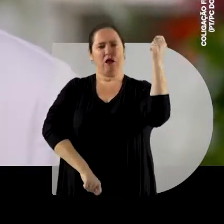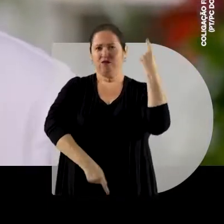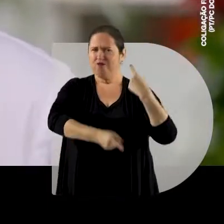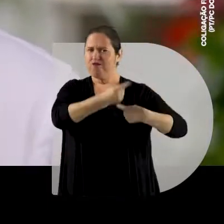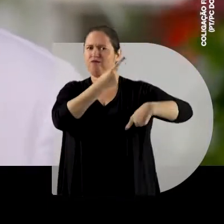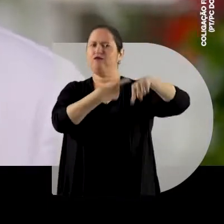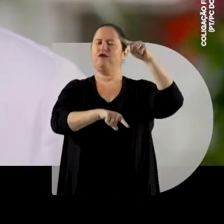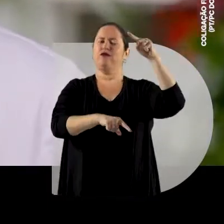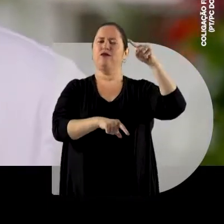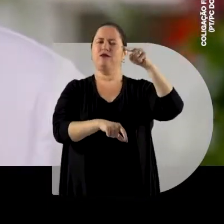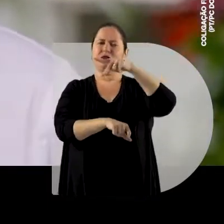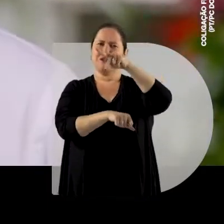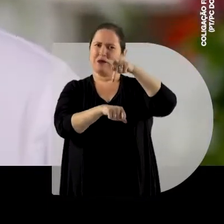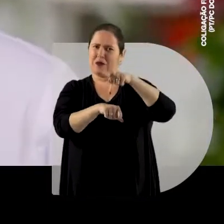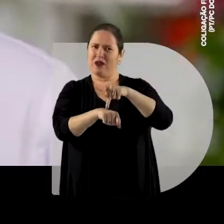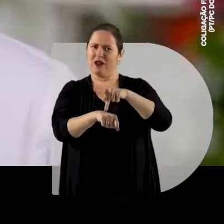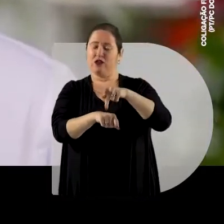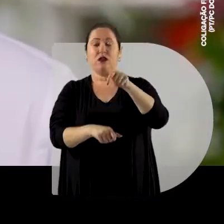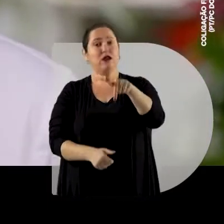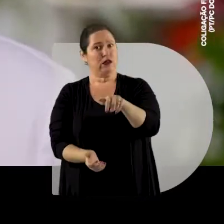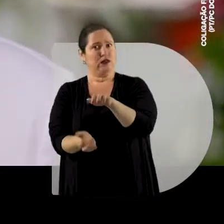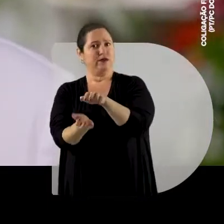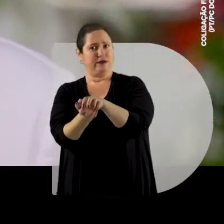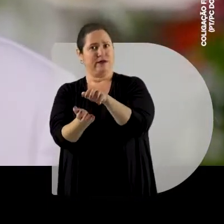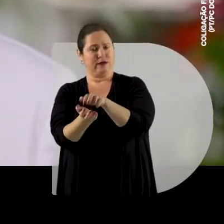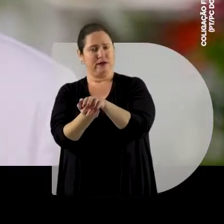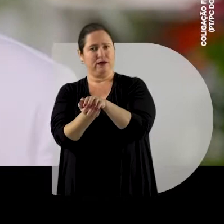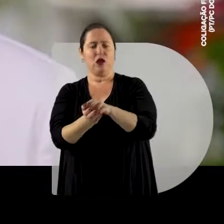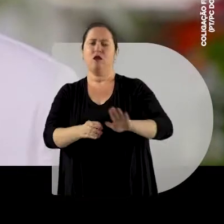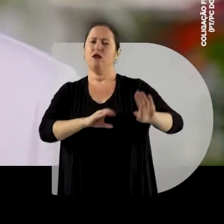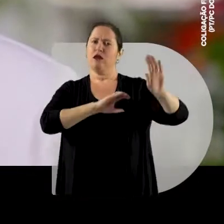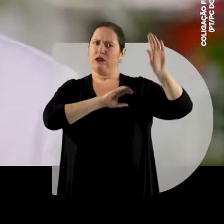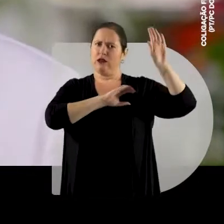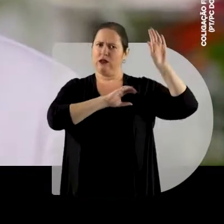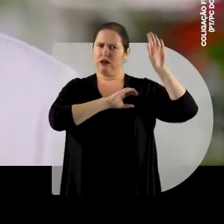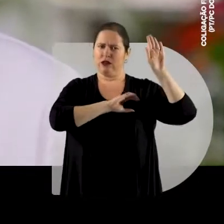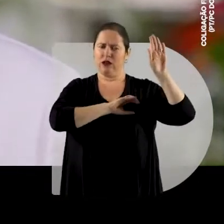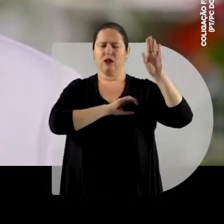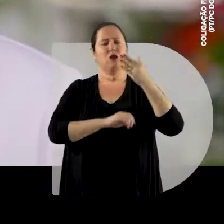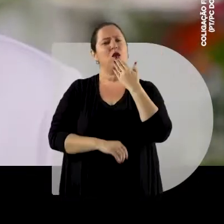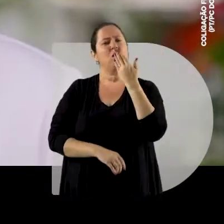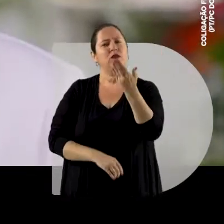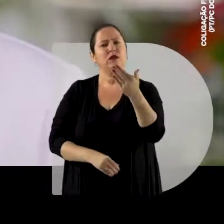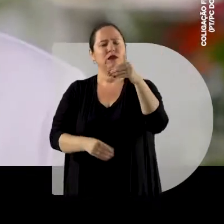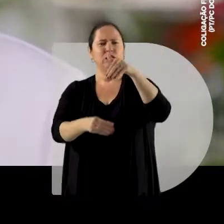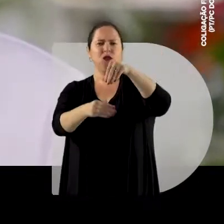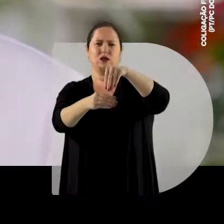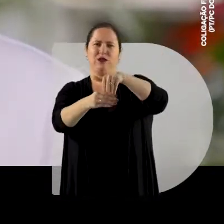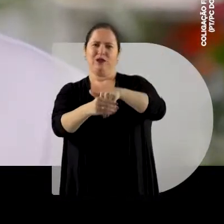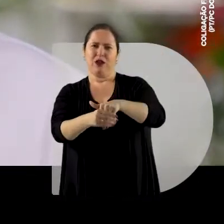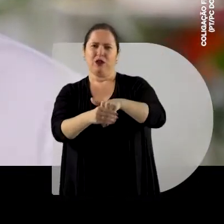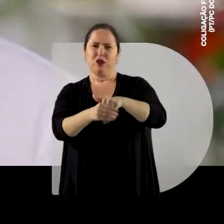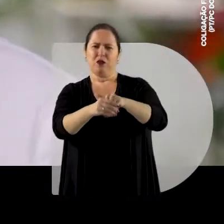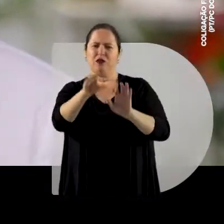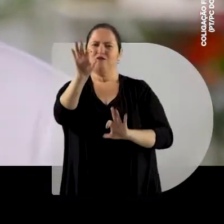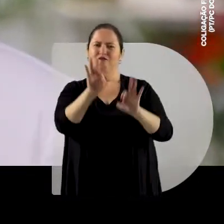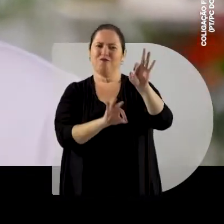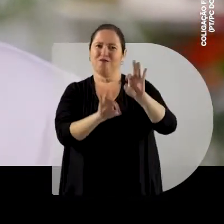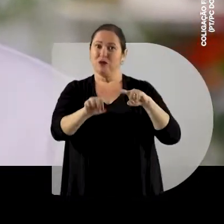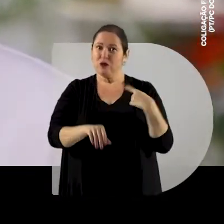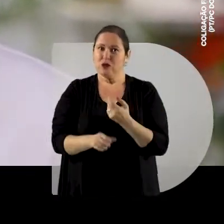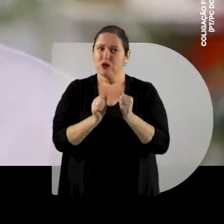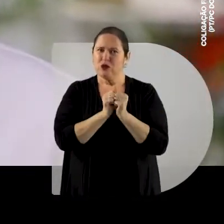página ruim do nosso país E em Pernambuco, como candidato de Lula Peço também seu voto Pra construirmos juntos